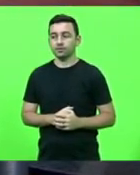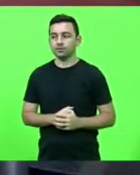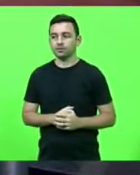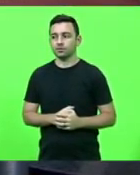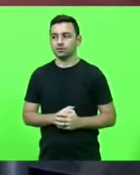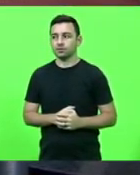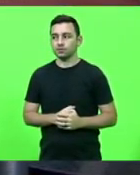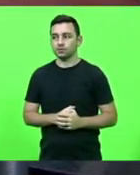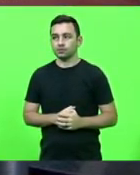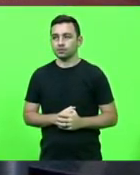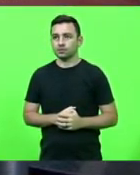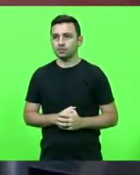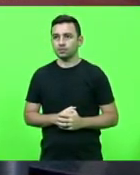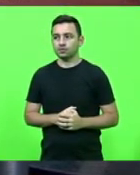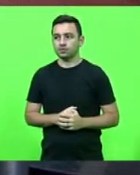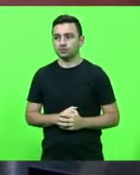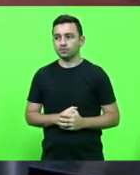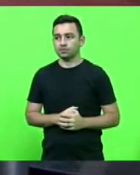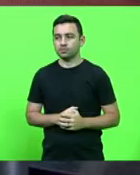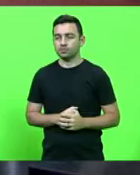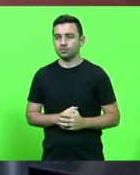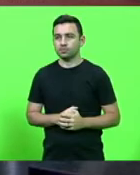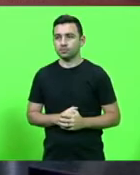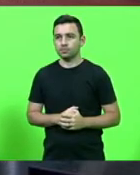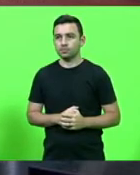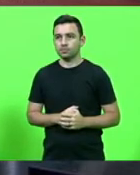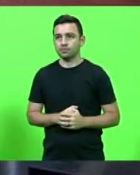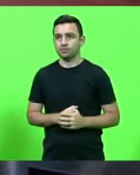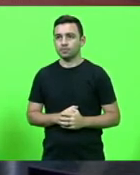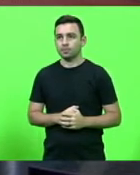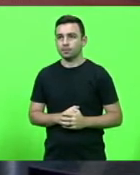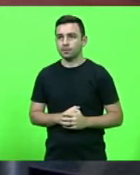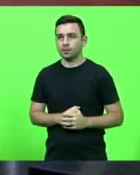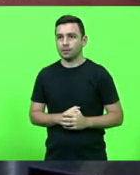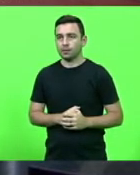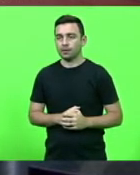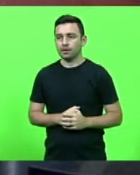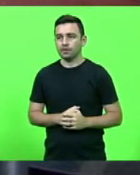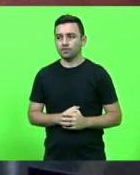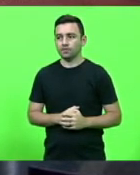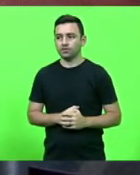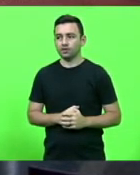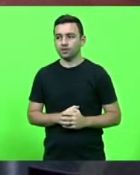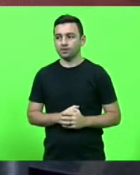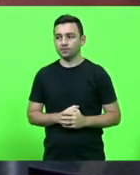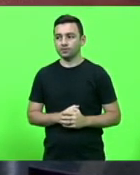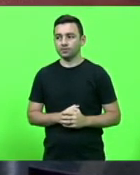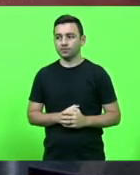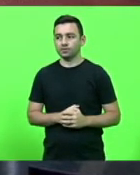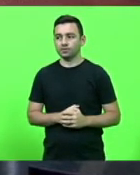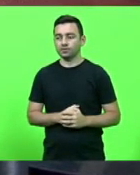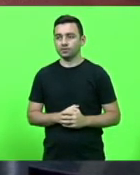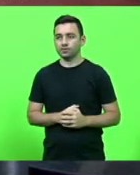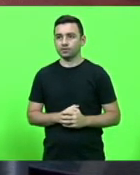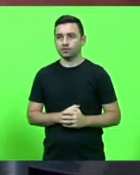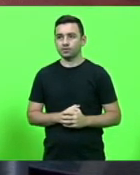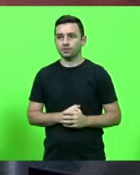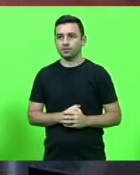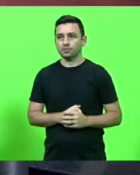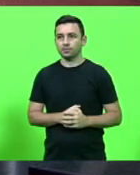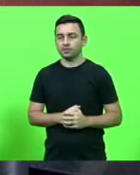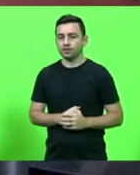presidente serjeito Lima pela ordem sim deputado Lima só para registrar minha presença